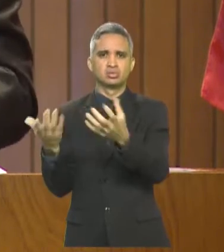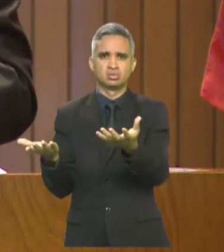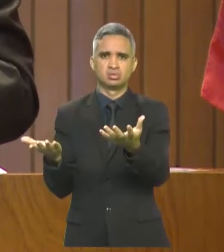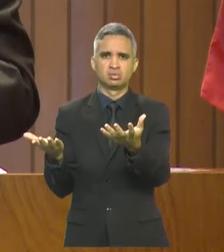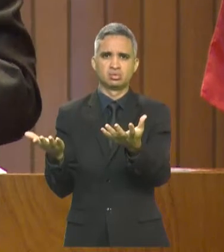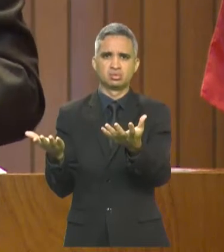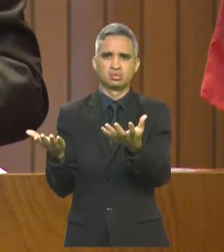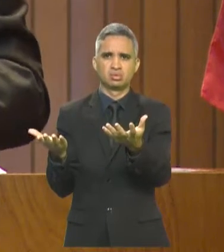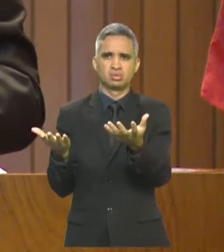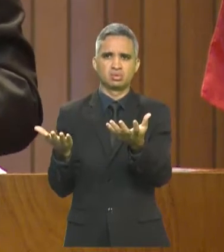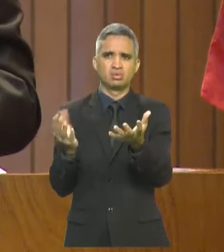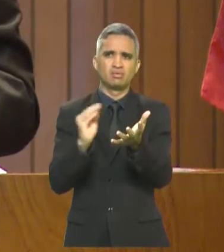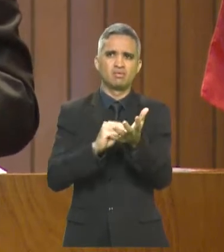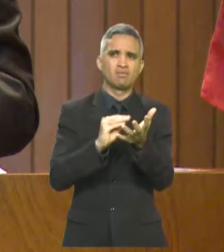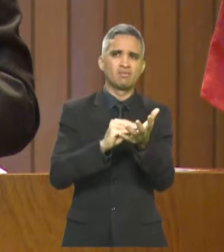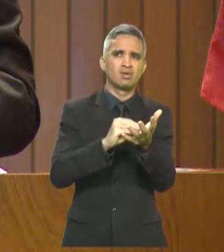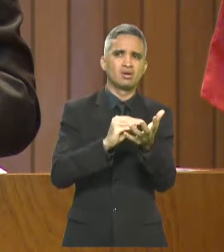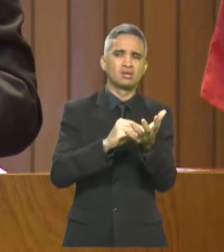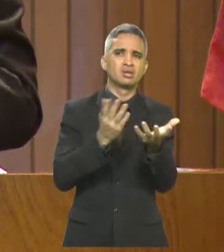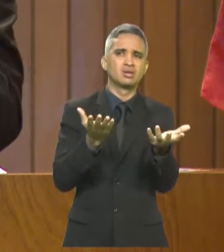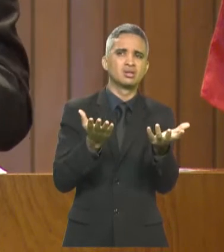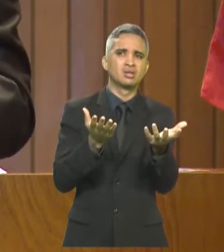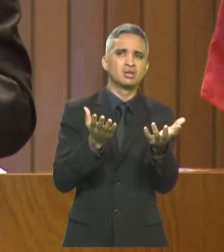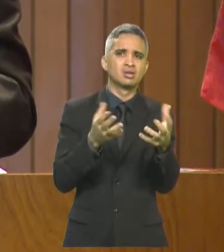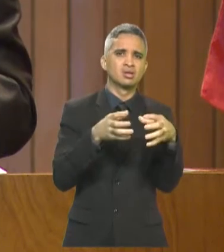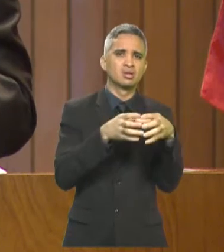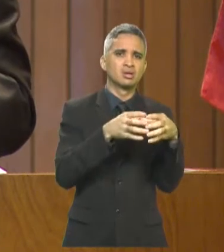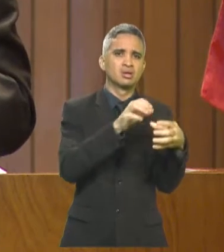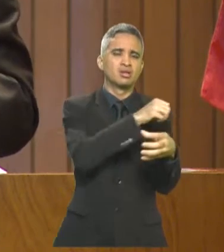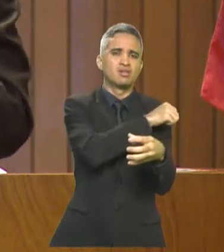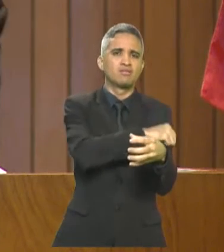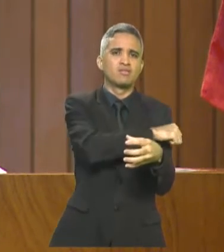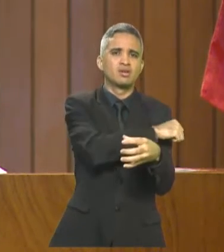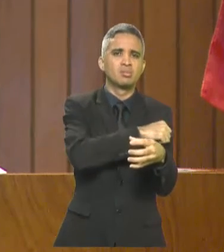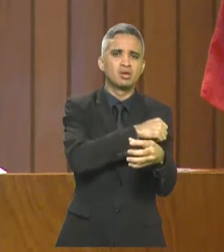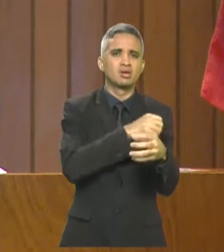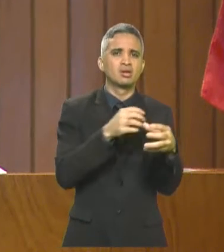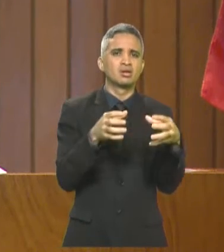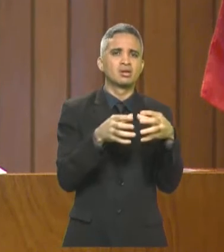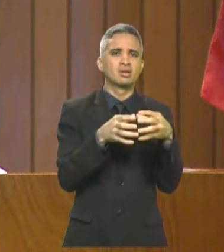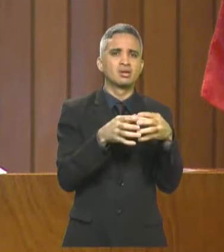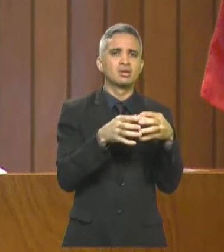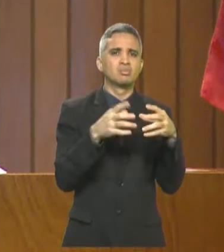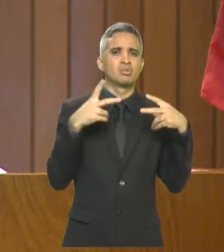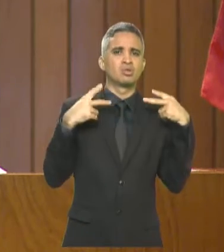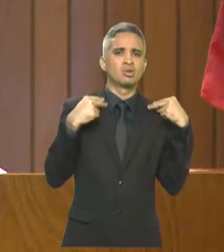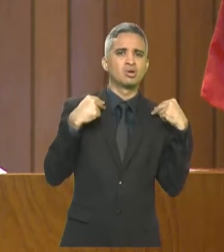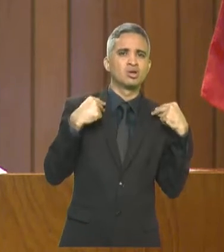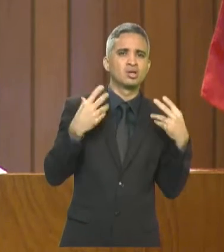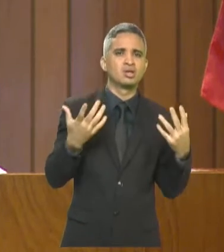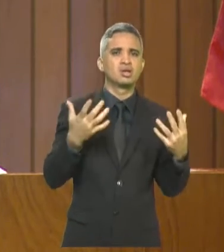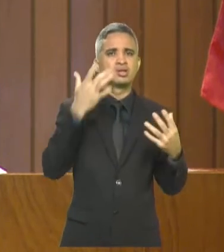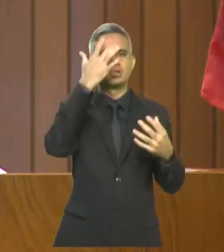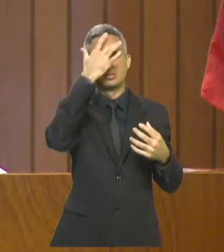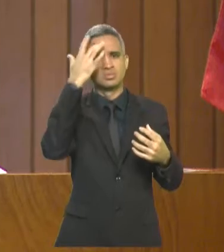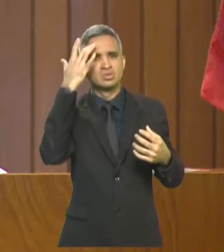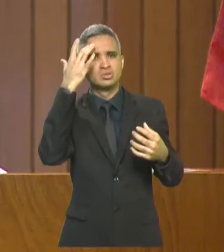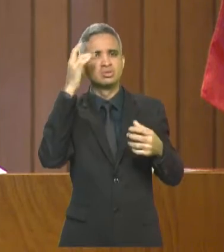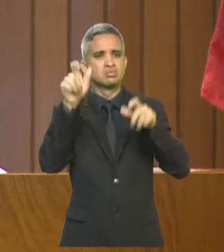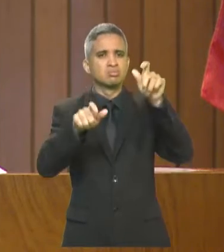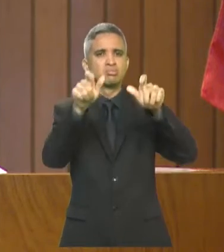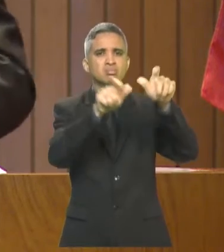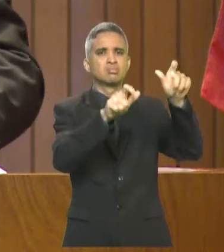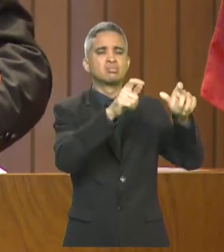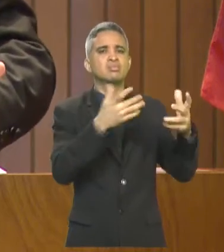para a dona de casa, para o motorista de ônibus, que todos os dias coloca a sua vida em risco,